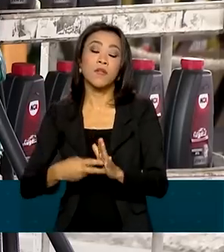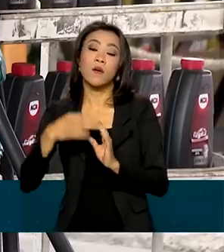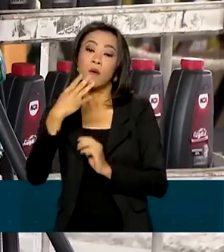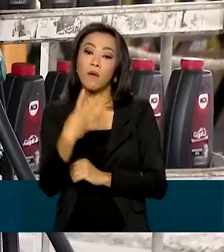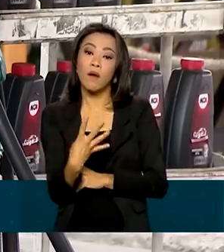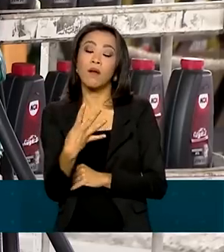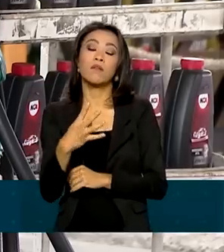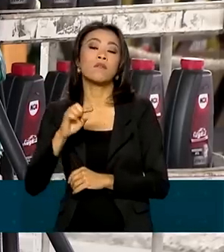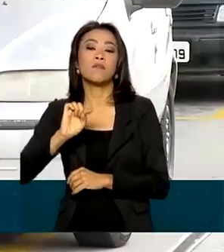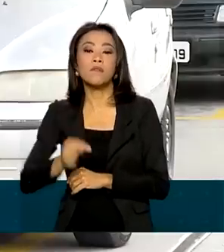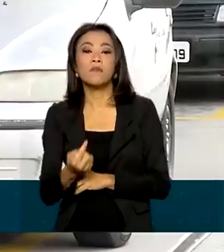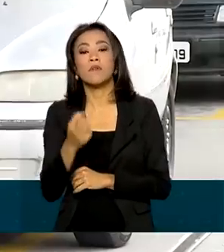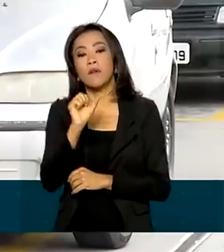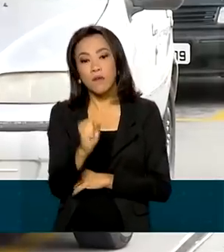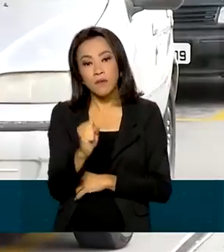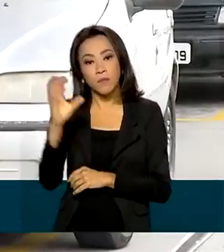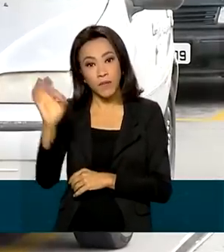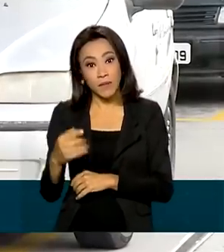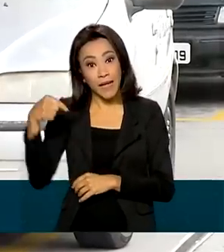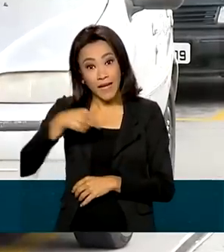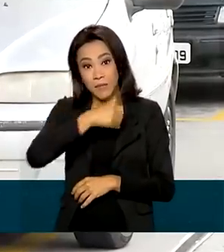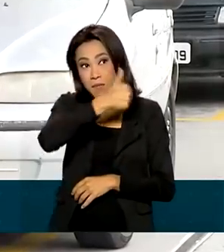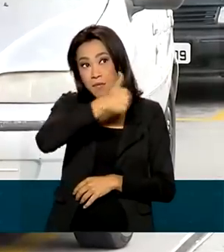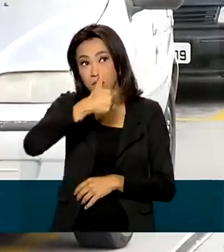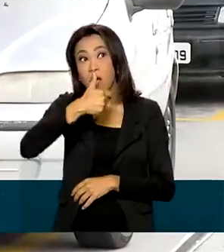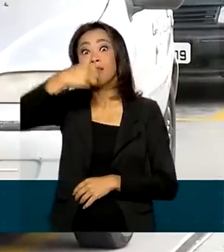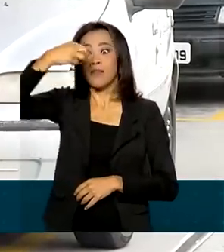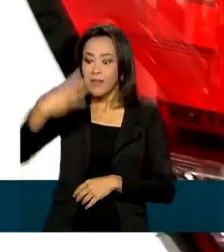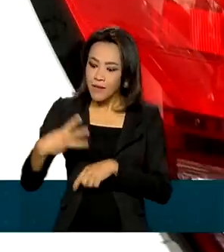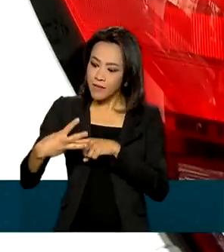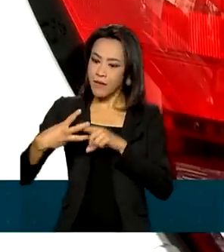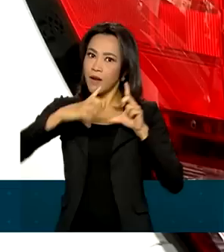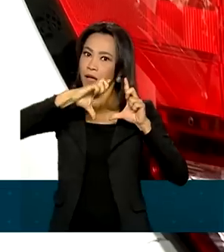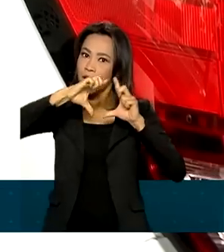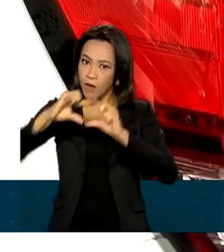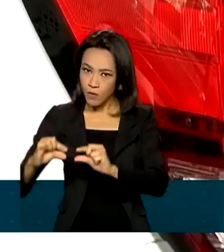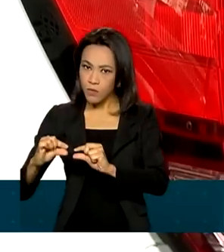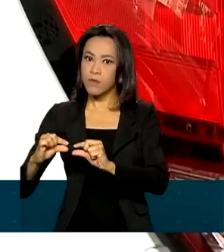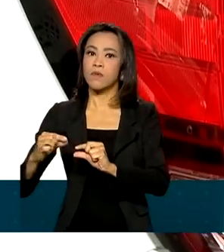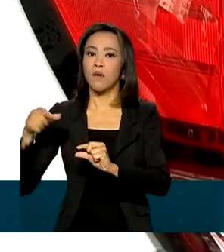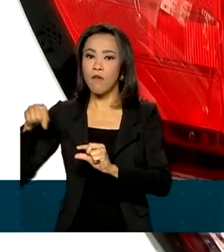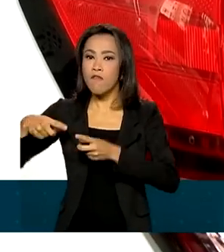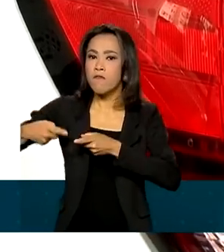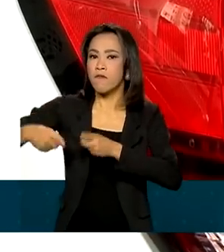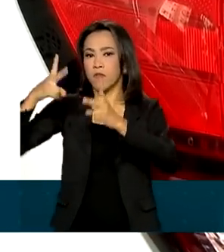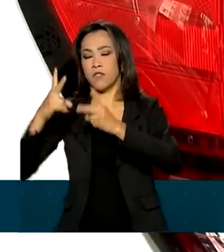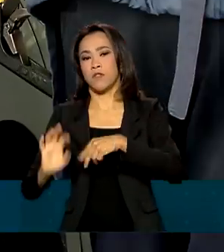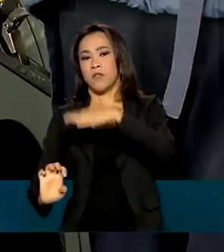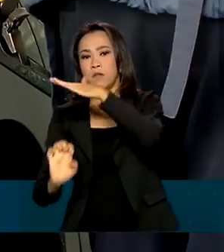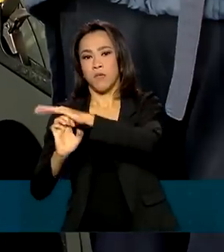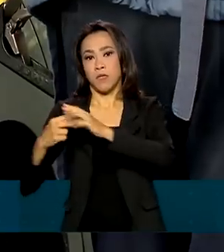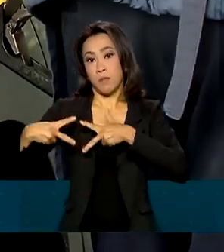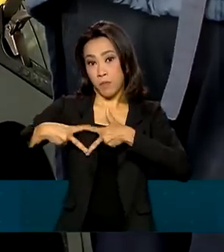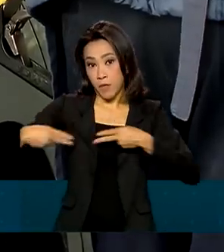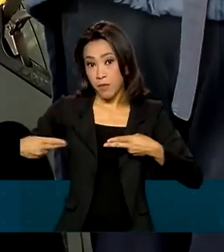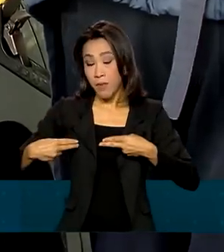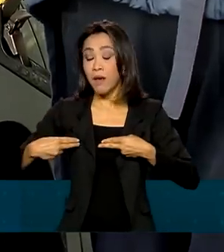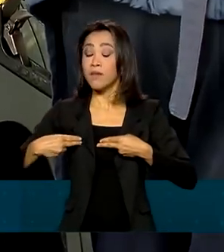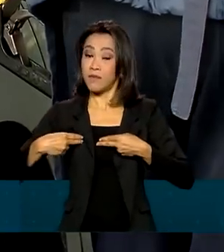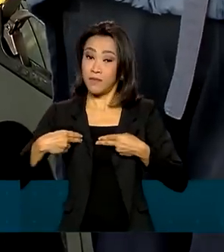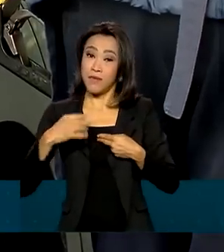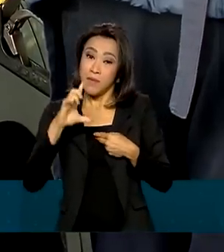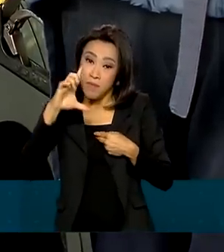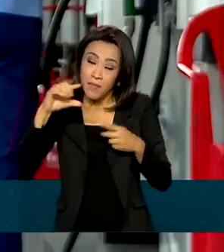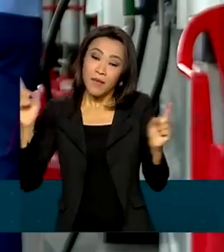Essa é a terceira redução no preço da gasolina vendida pela Petrobras em menos de um mês. Agora, o